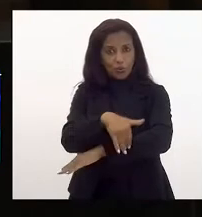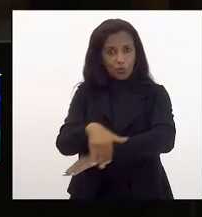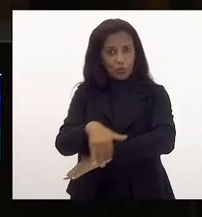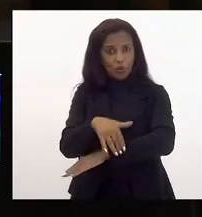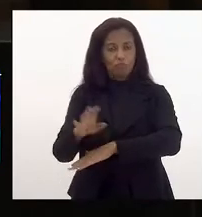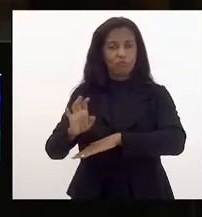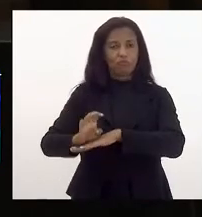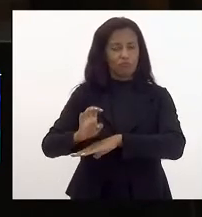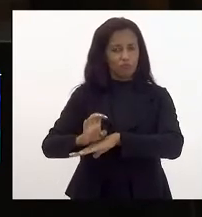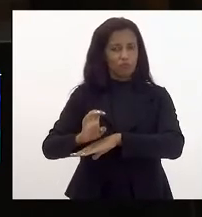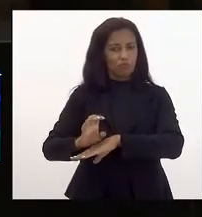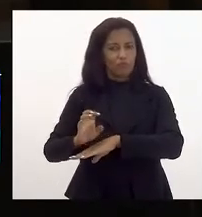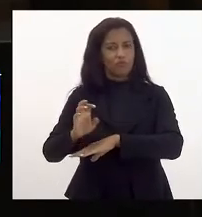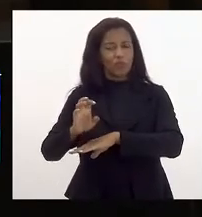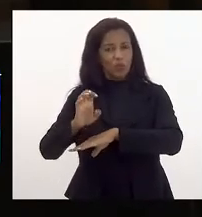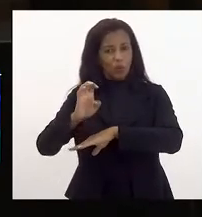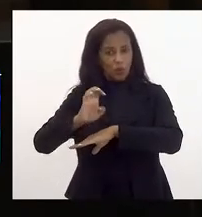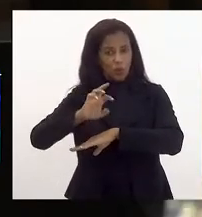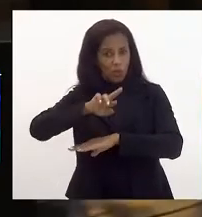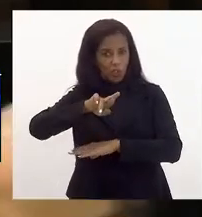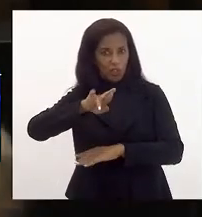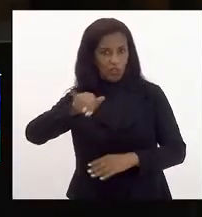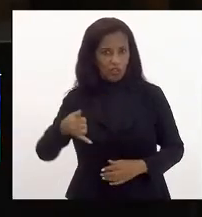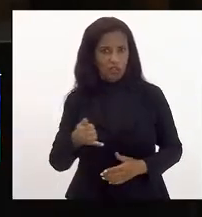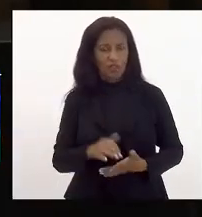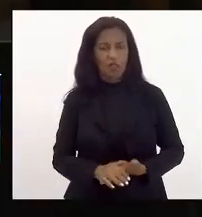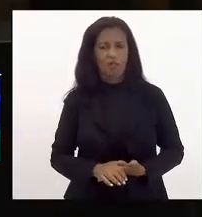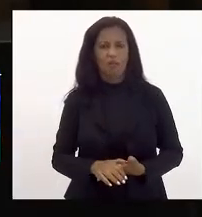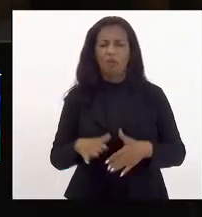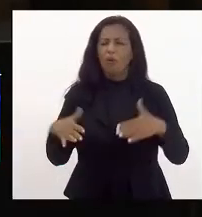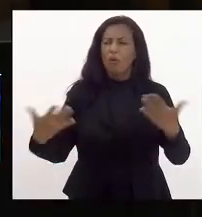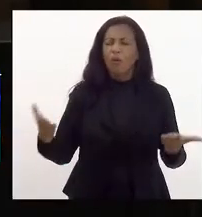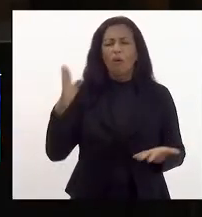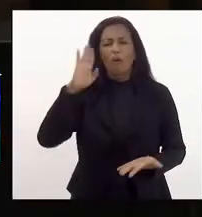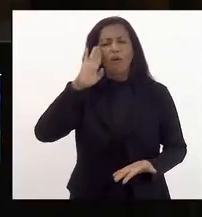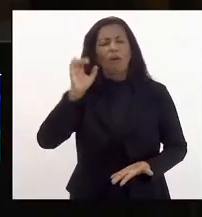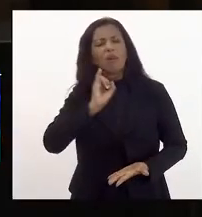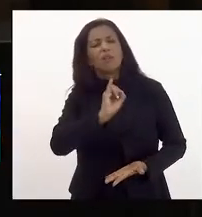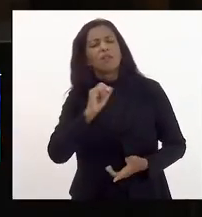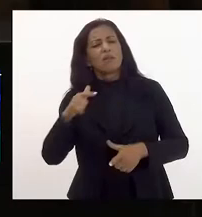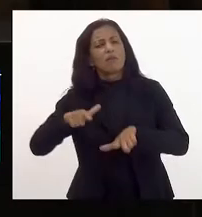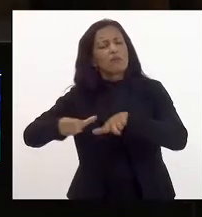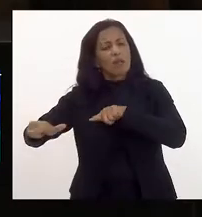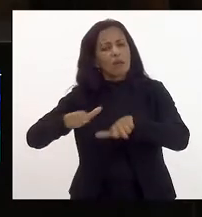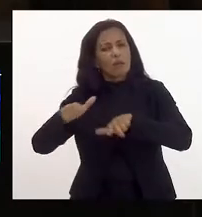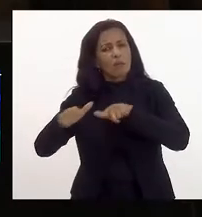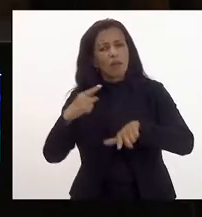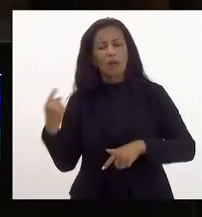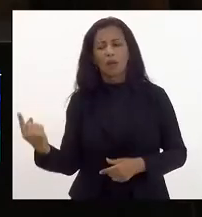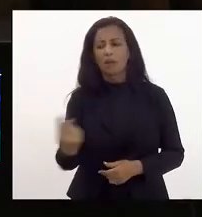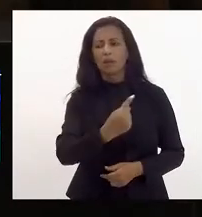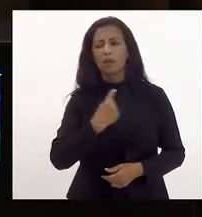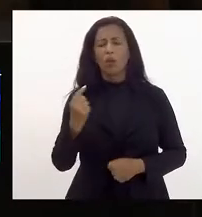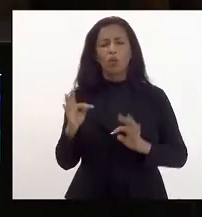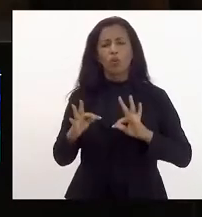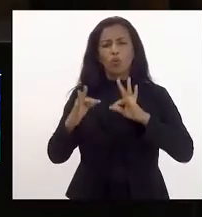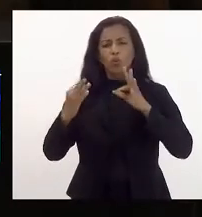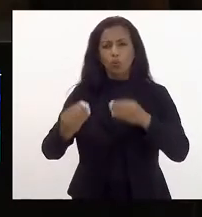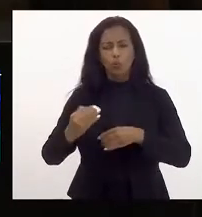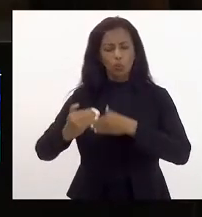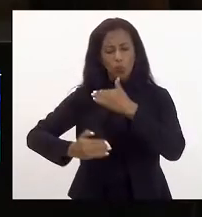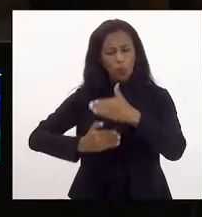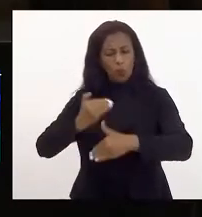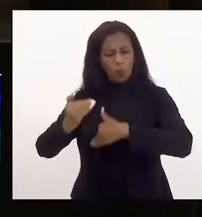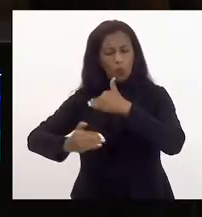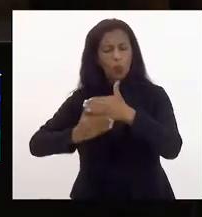mas qual é a prioridade se não trabalharmos para que todo o processo hoje